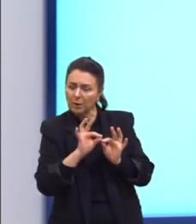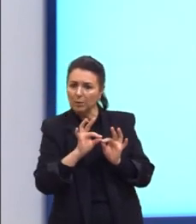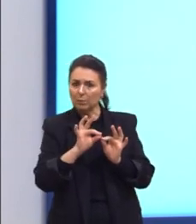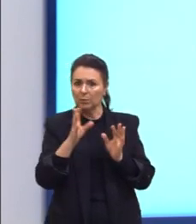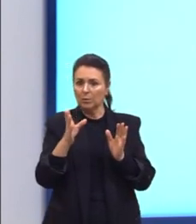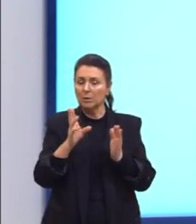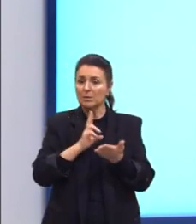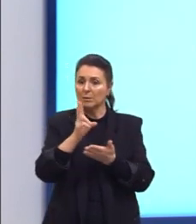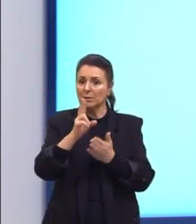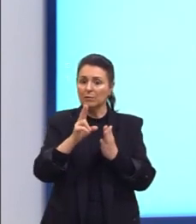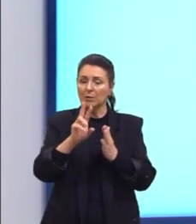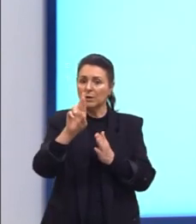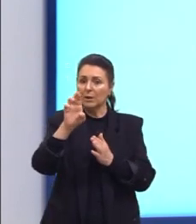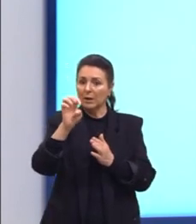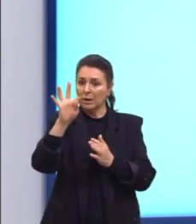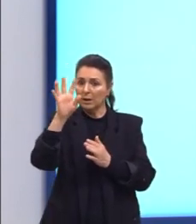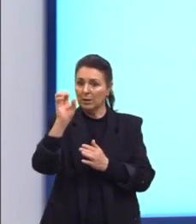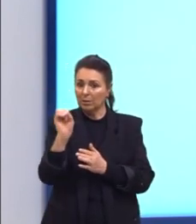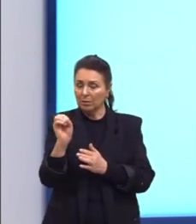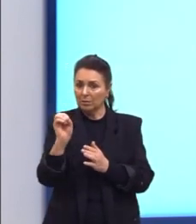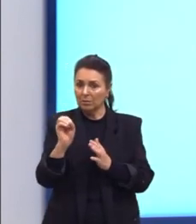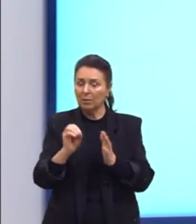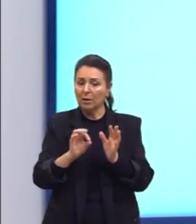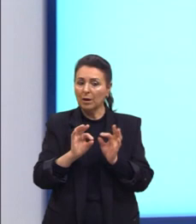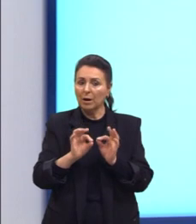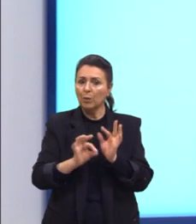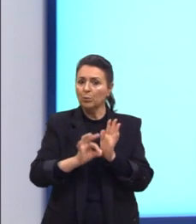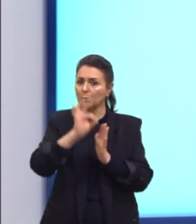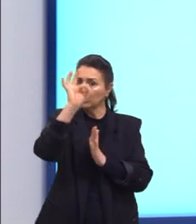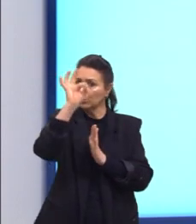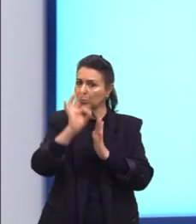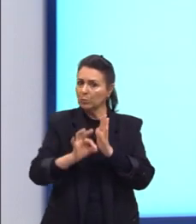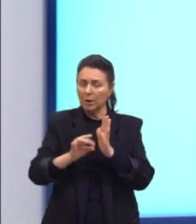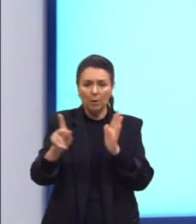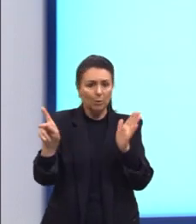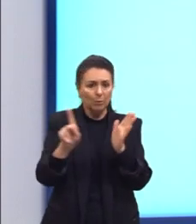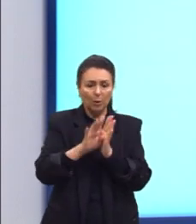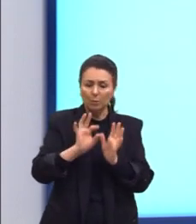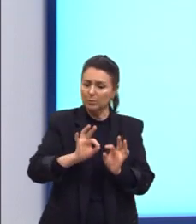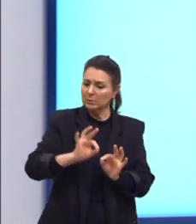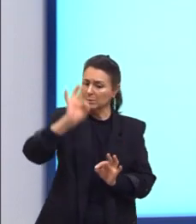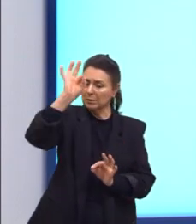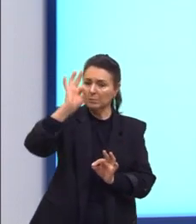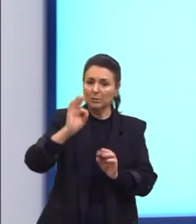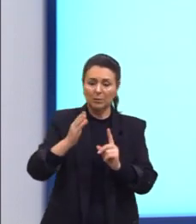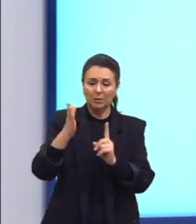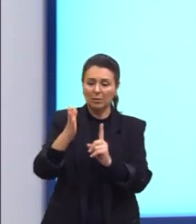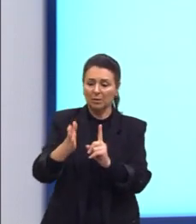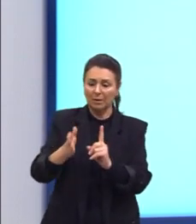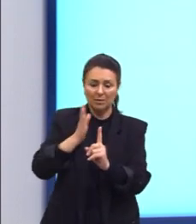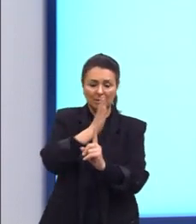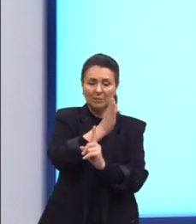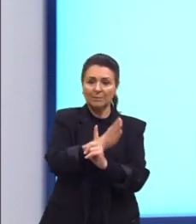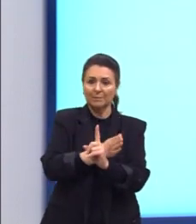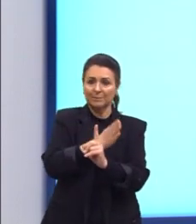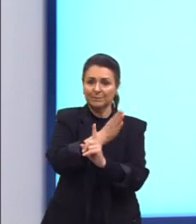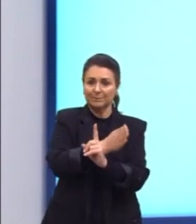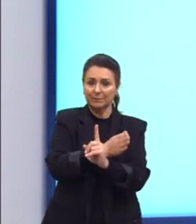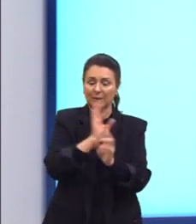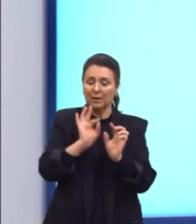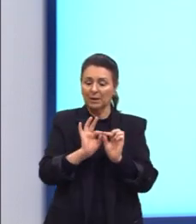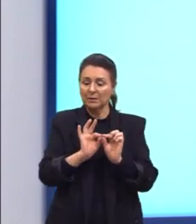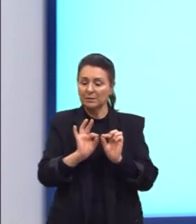altura dele vai ser ali o próprio segmento ali que forma as suas faces laterais, a